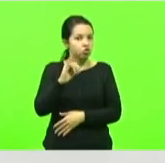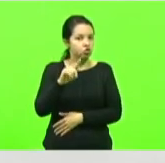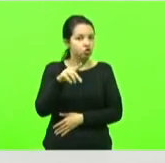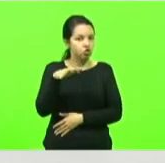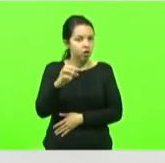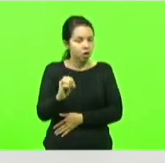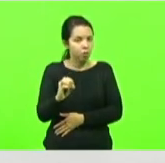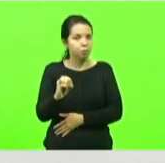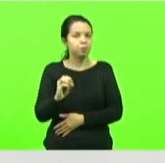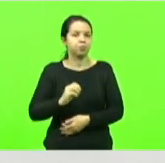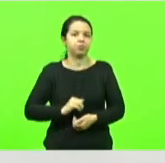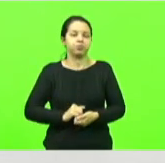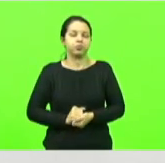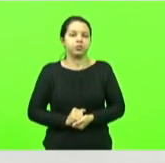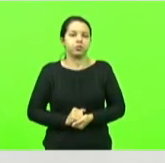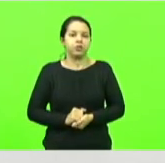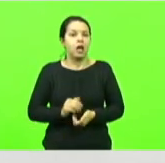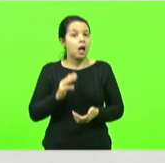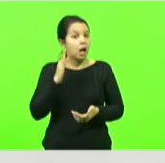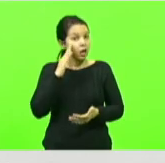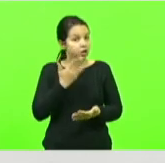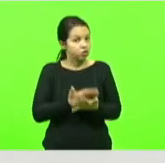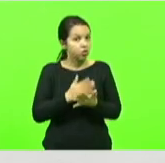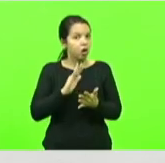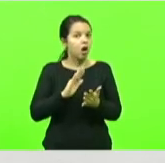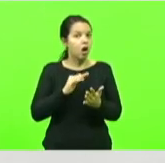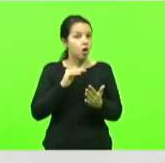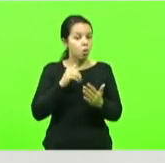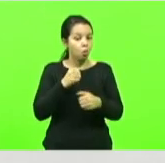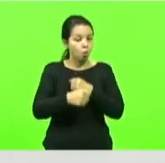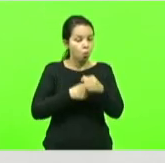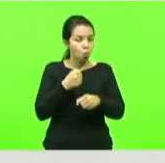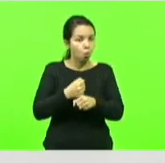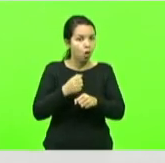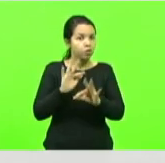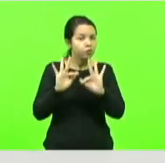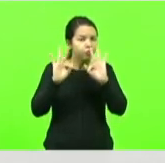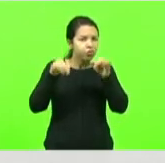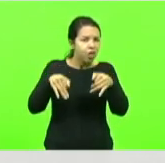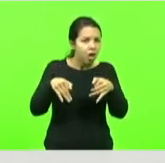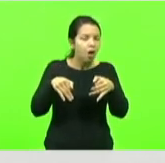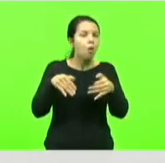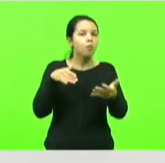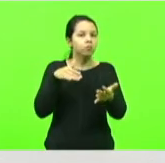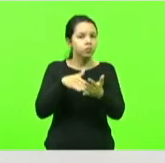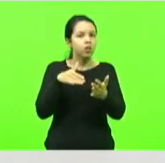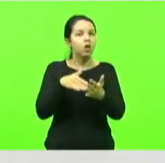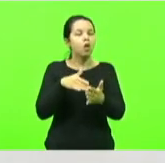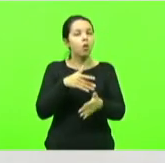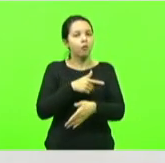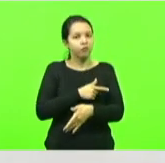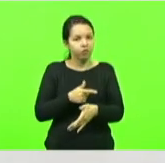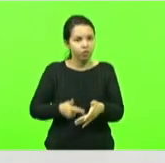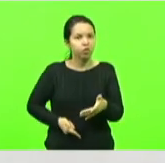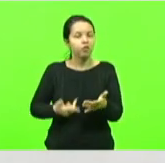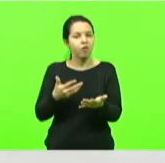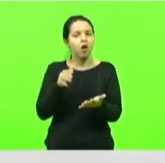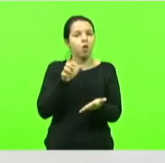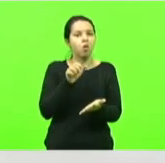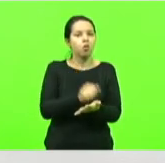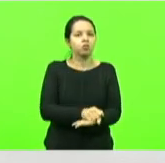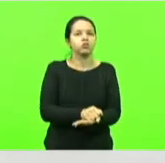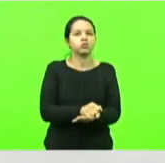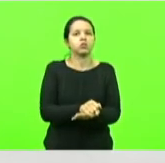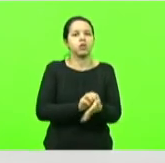acredito que até o final do ano o governo do estado possa contratar ou possa melhor licitar fazer a concorrência